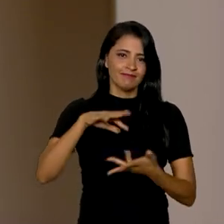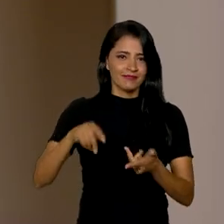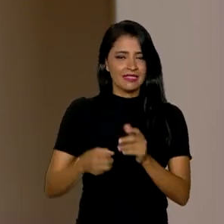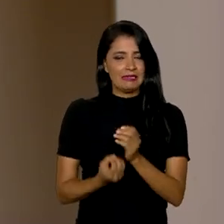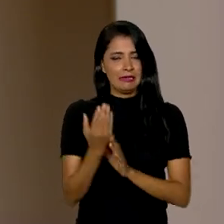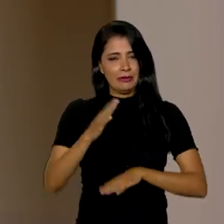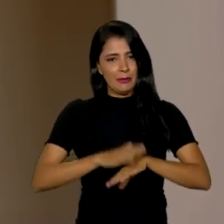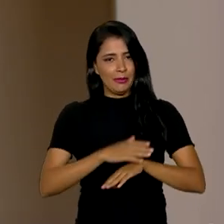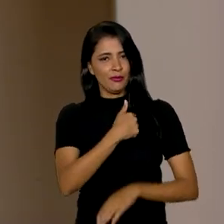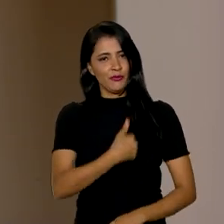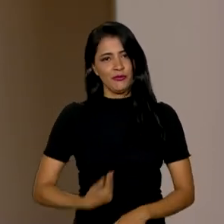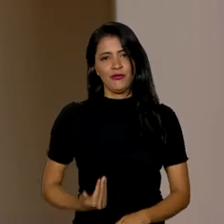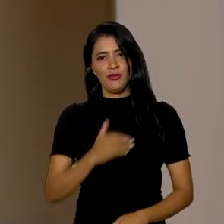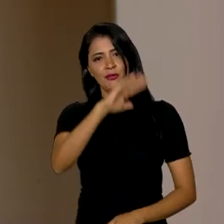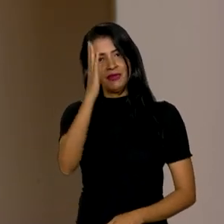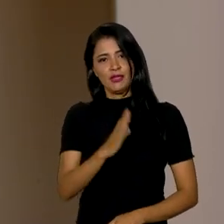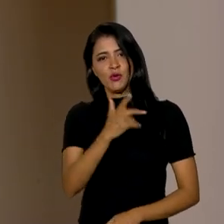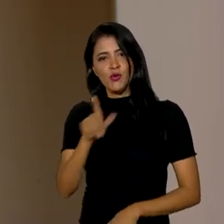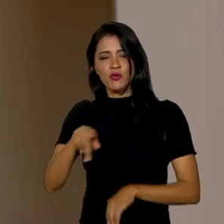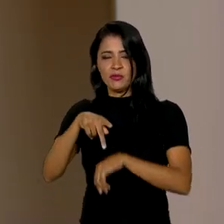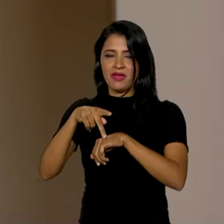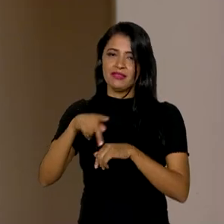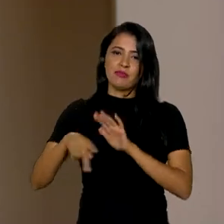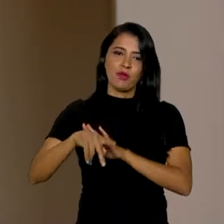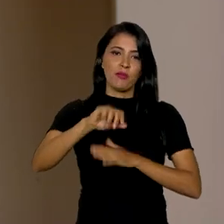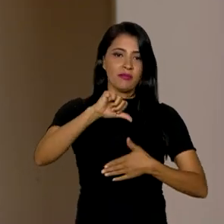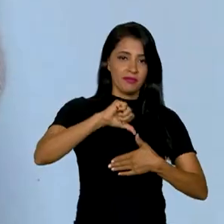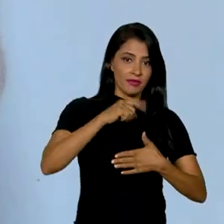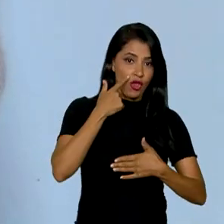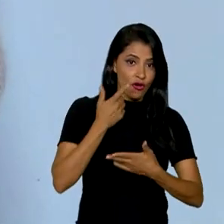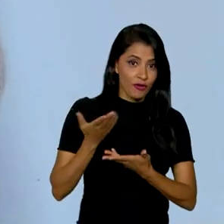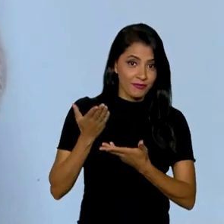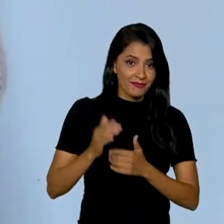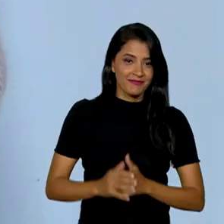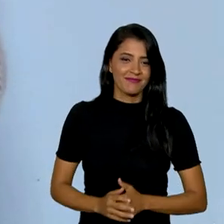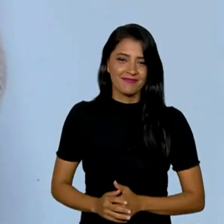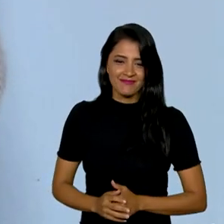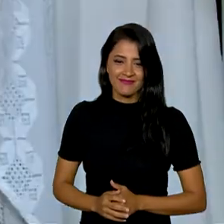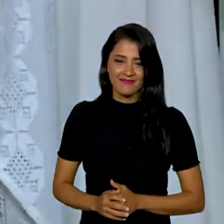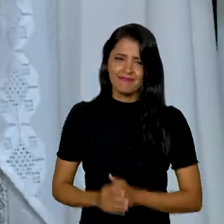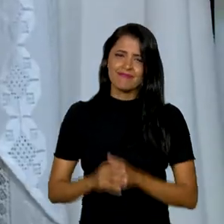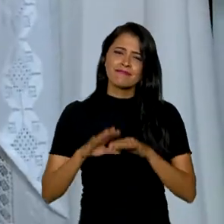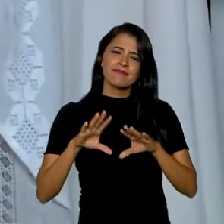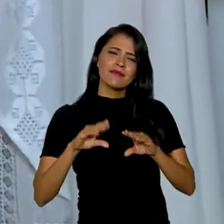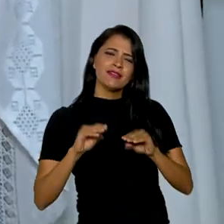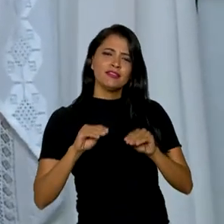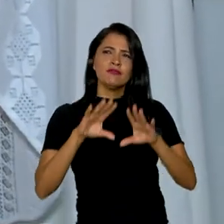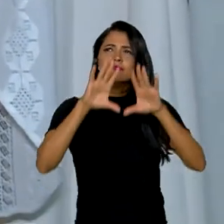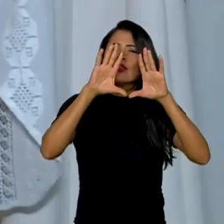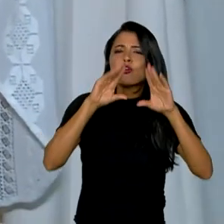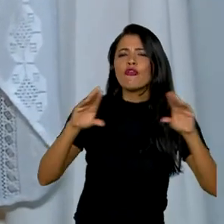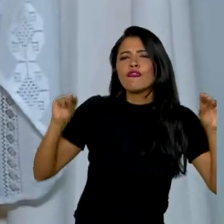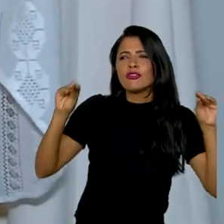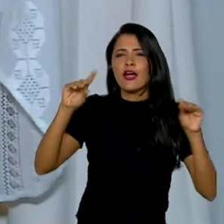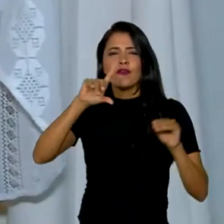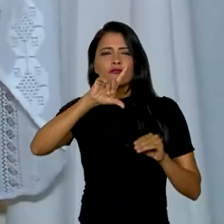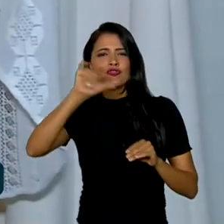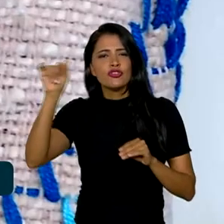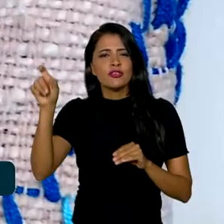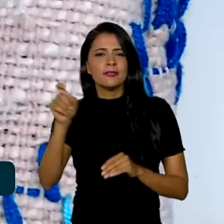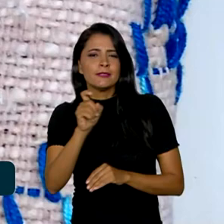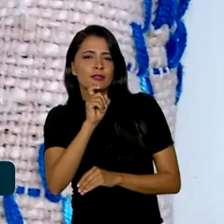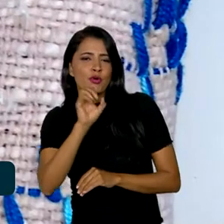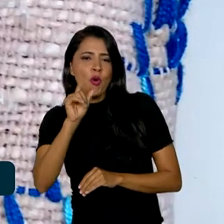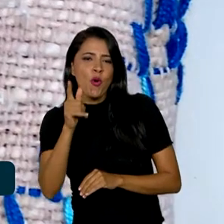pelo governo brasileiro com países da América do Sul. Olha só! Macio, confortável em dias quentes e